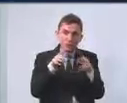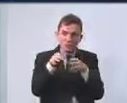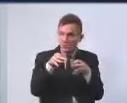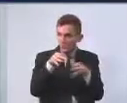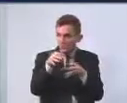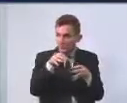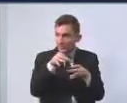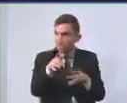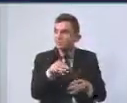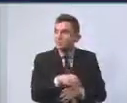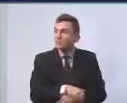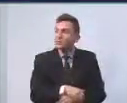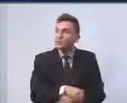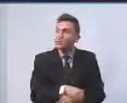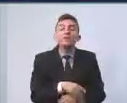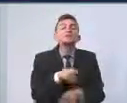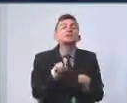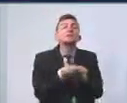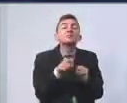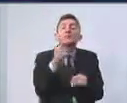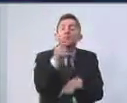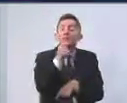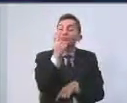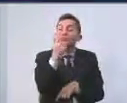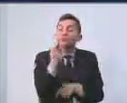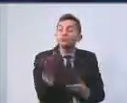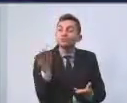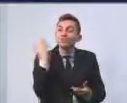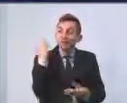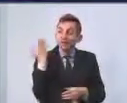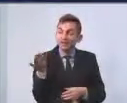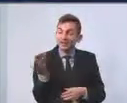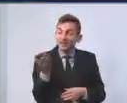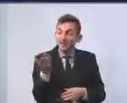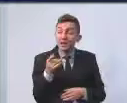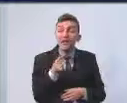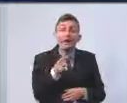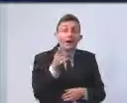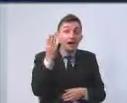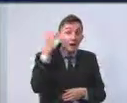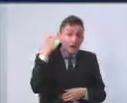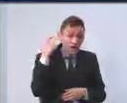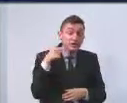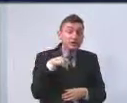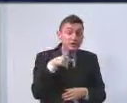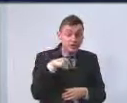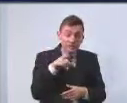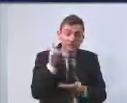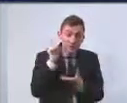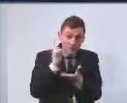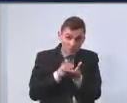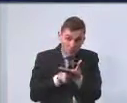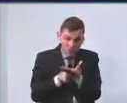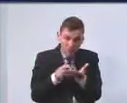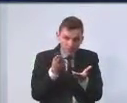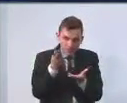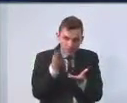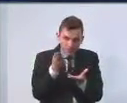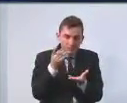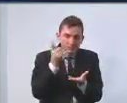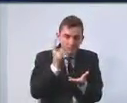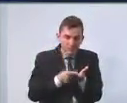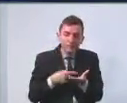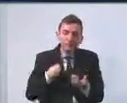projetos e os recursos não estavam acolhidos. Naquela oportunidade, nós tivemos um compromisso do nosso